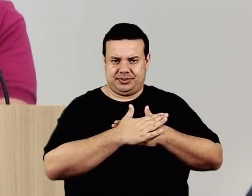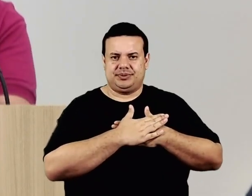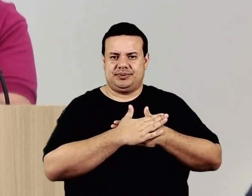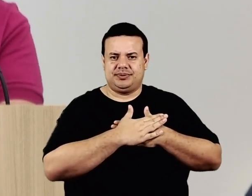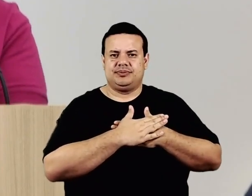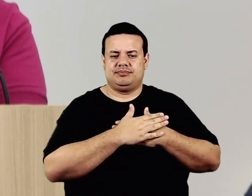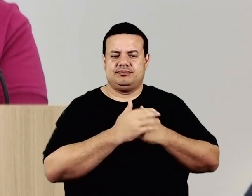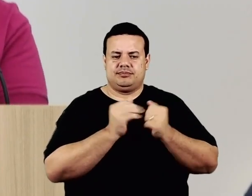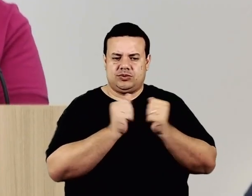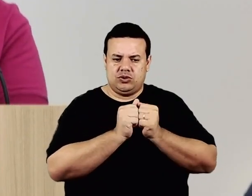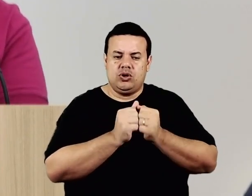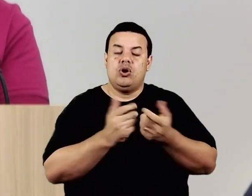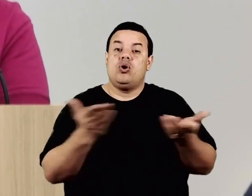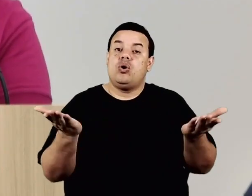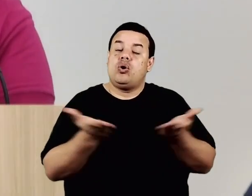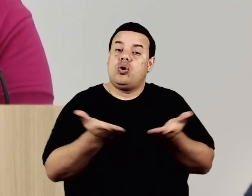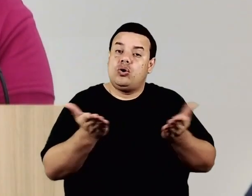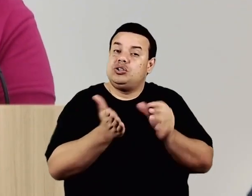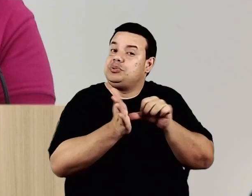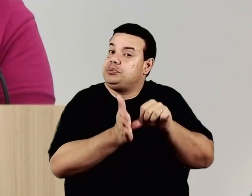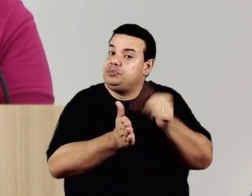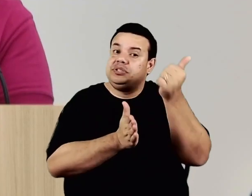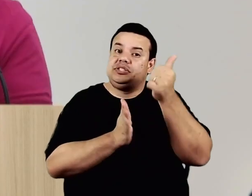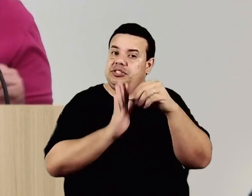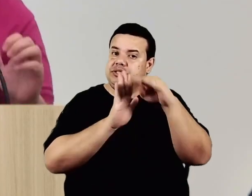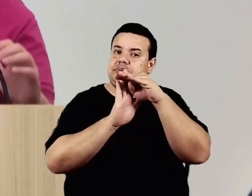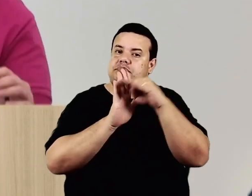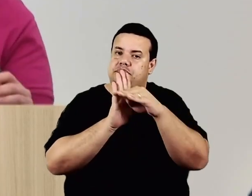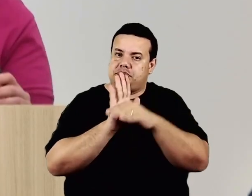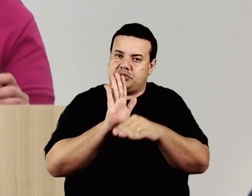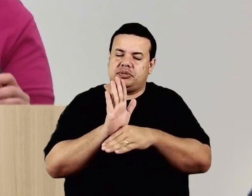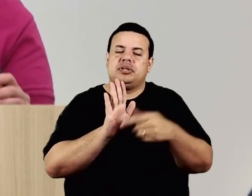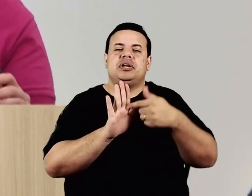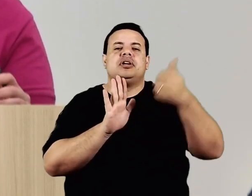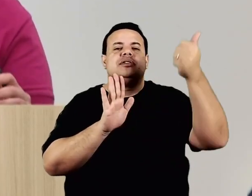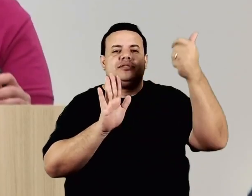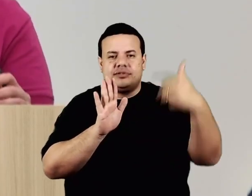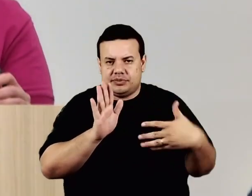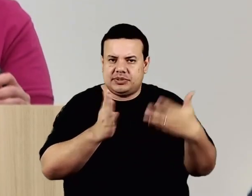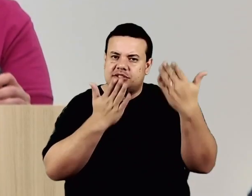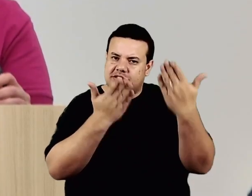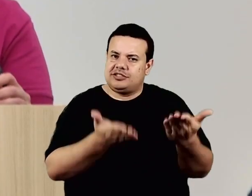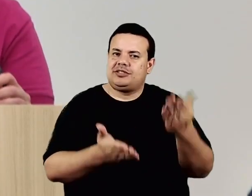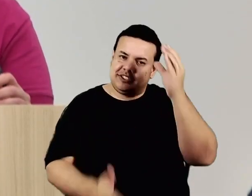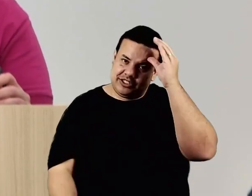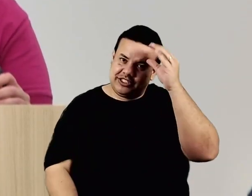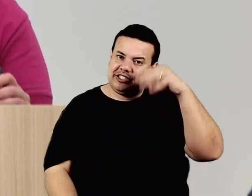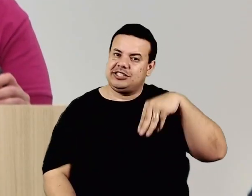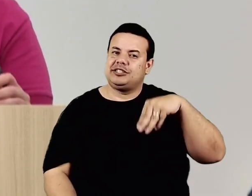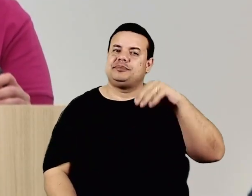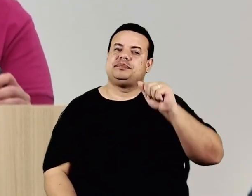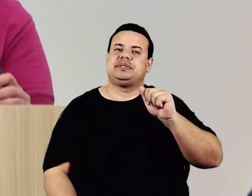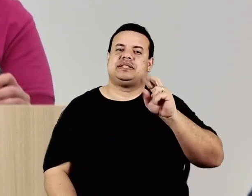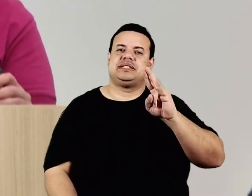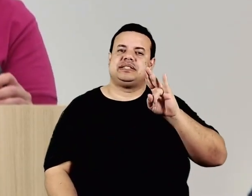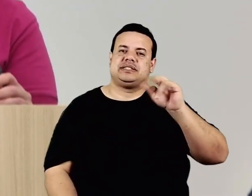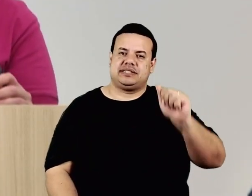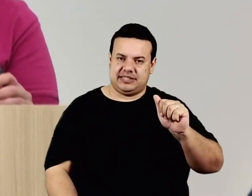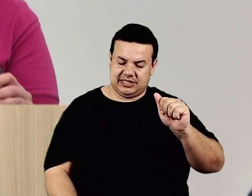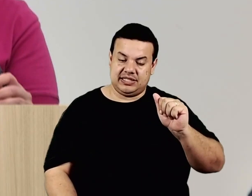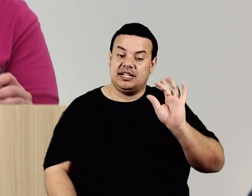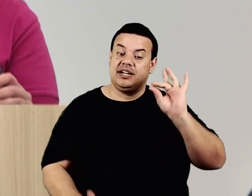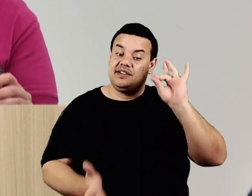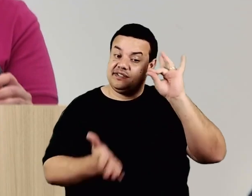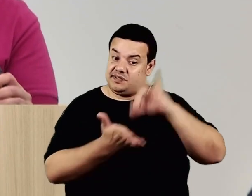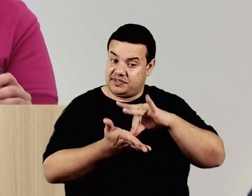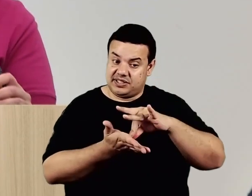Hoje, minha primeira pauta vai ser falar sobre você, tia Maria. Na verdade, não era uma